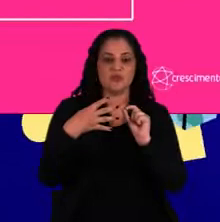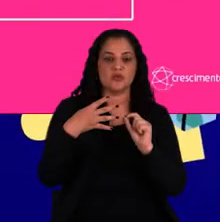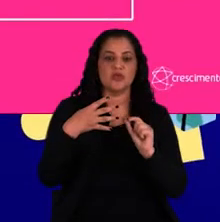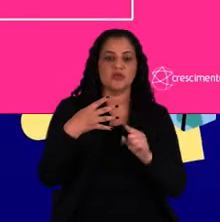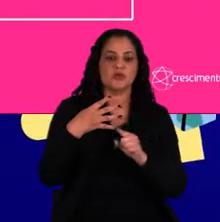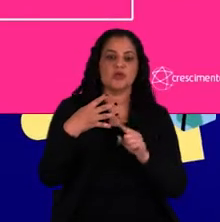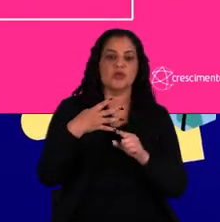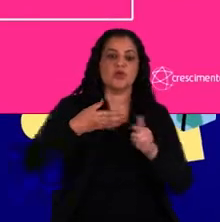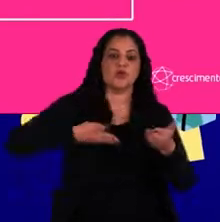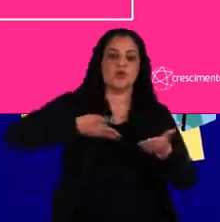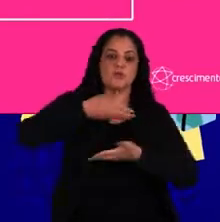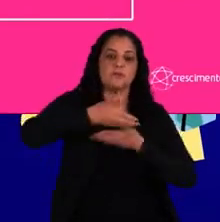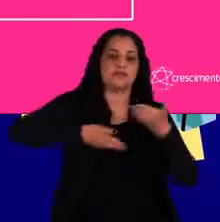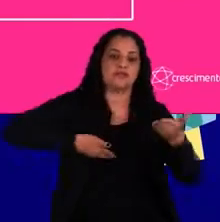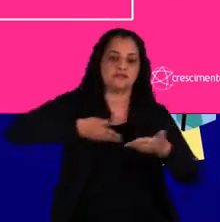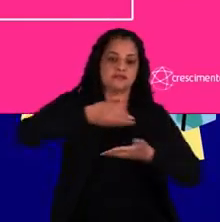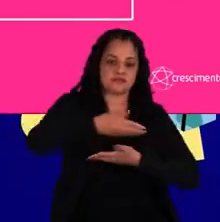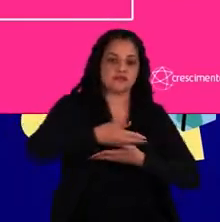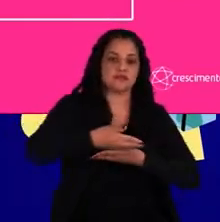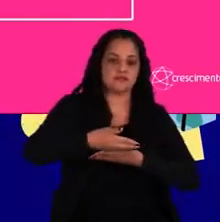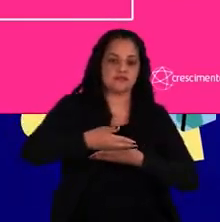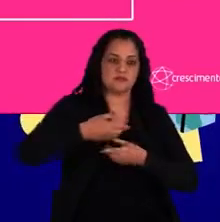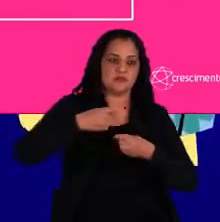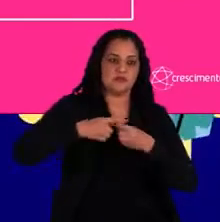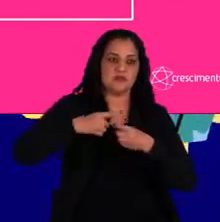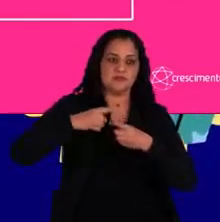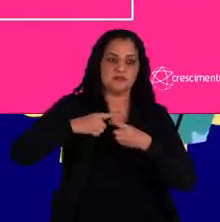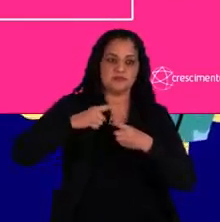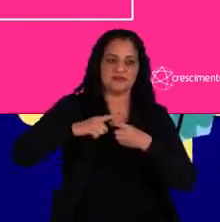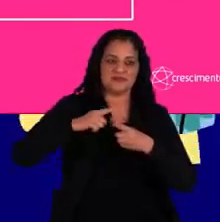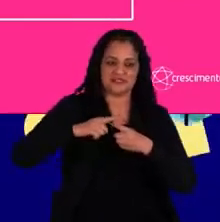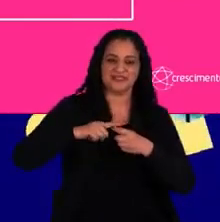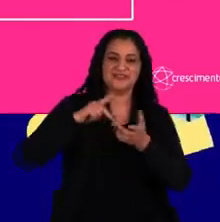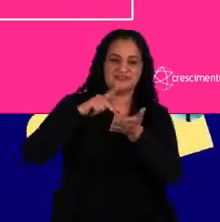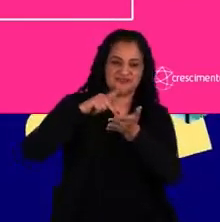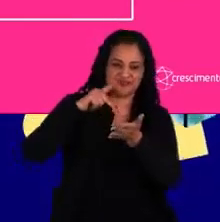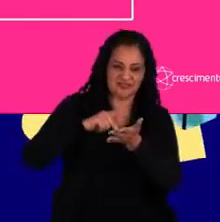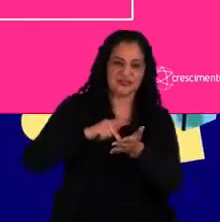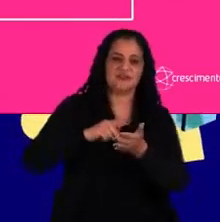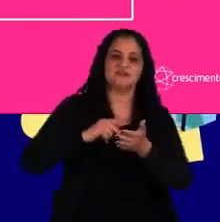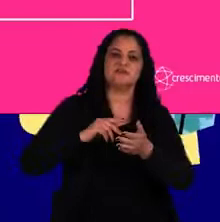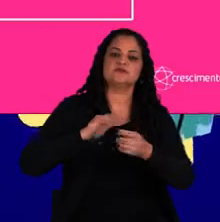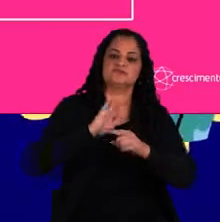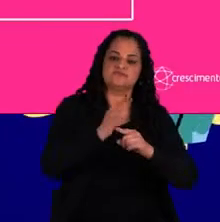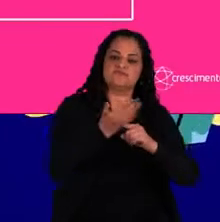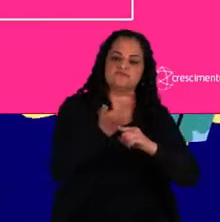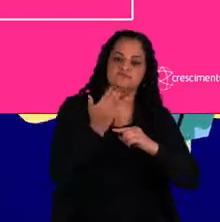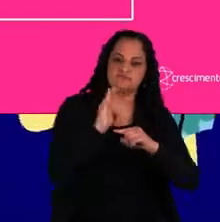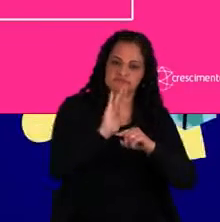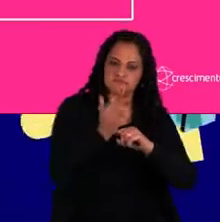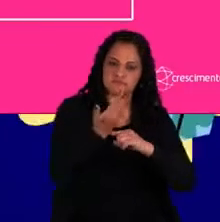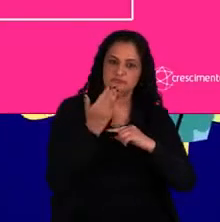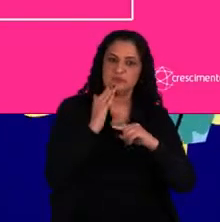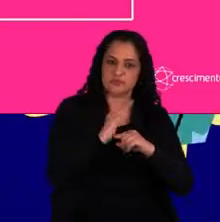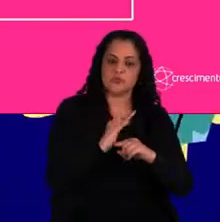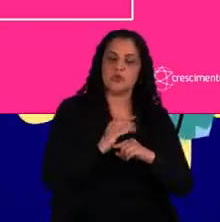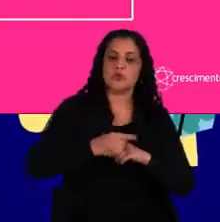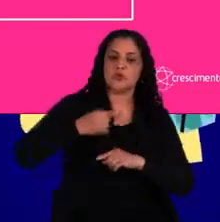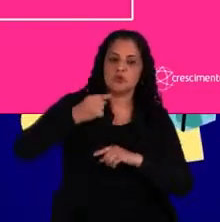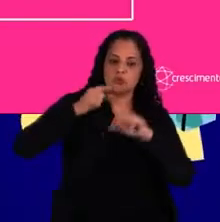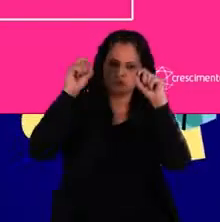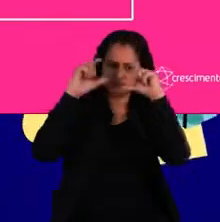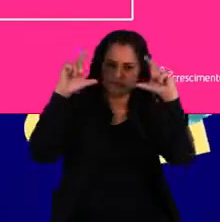que é o da cooperação. Para que a gente, sim, possa verdadeiramente cooperar, um dos pontos de